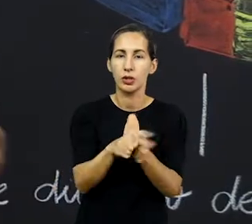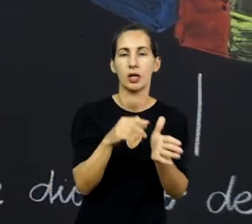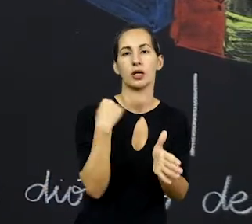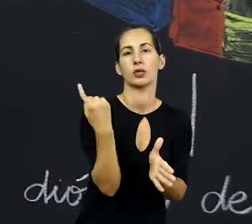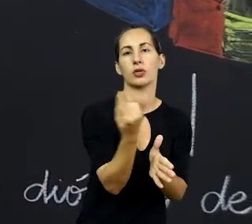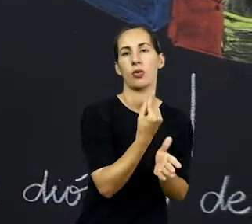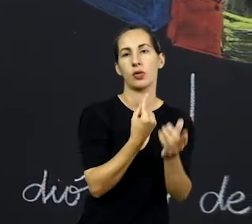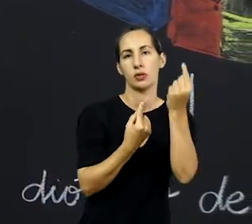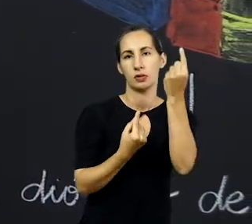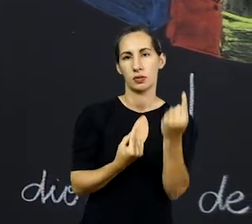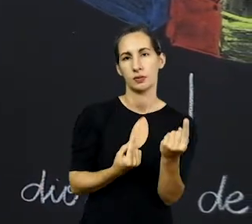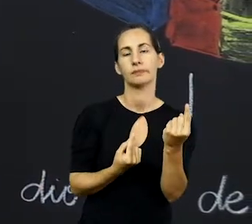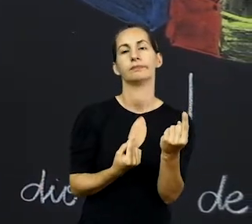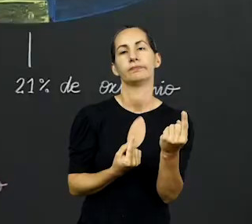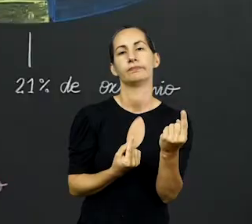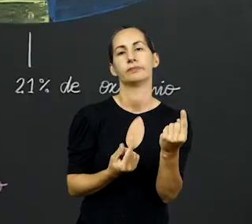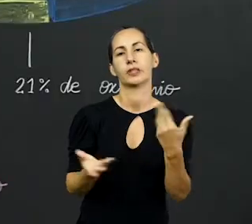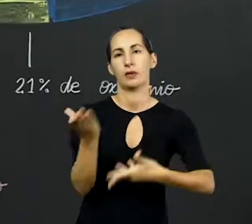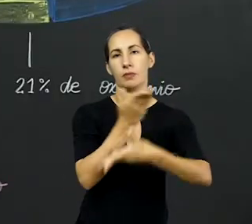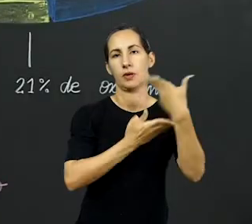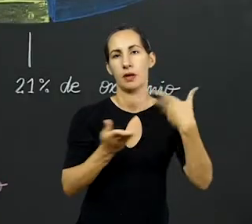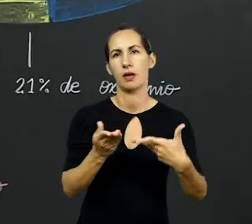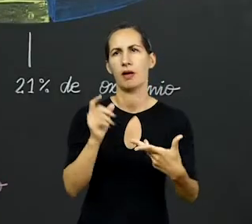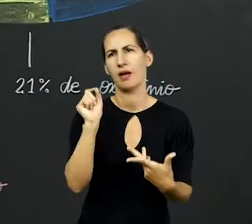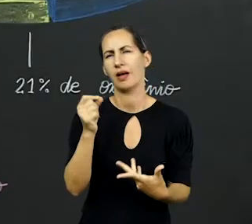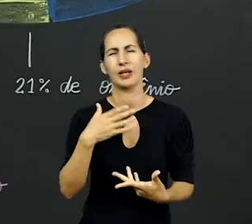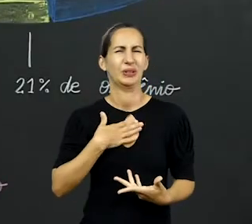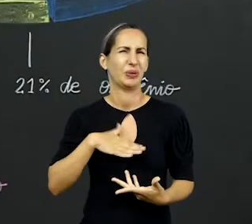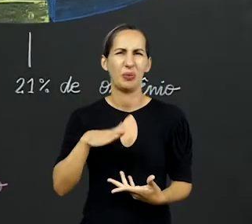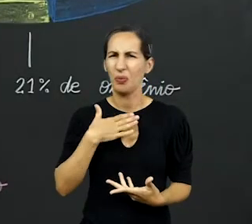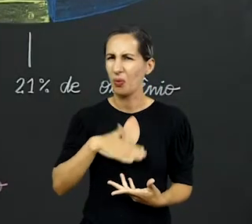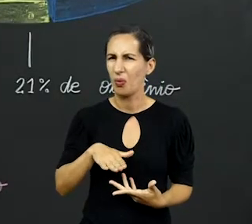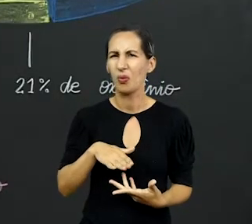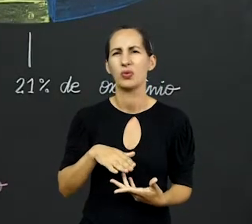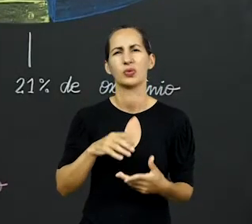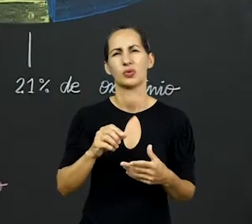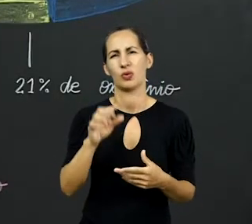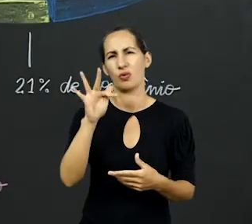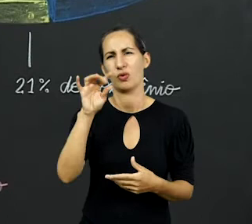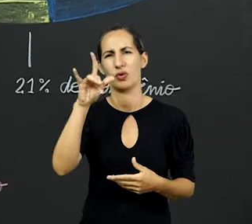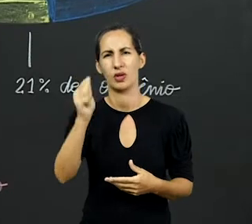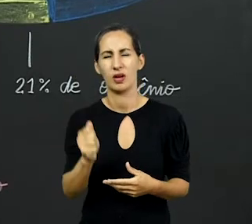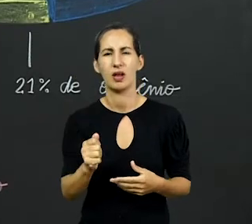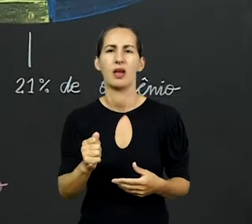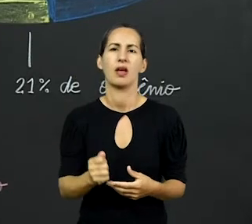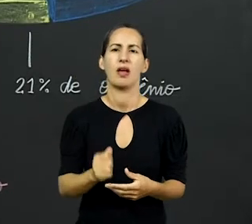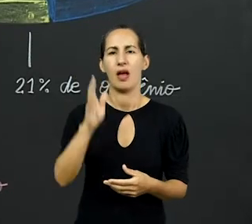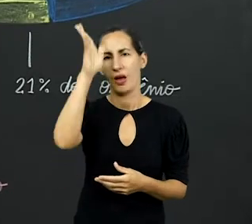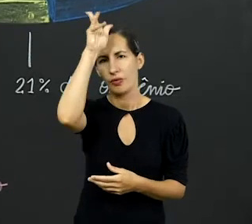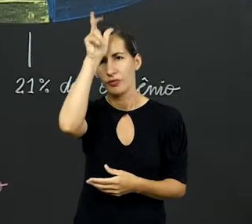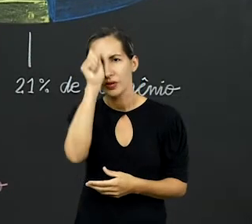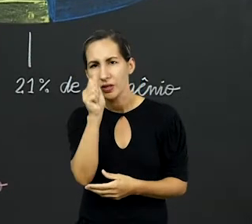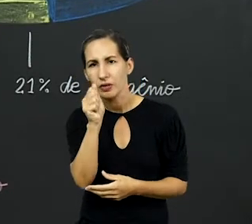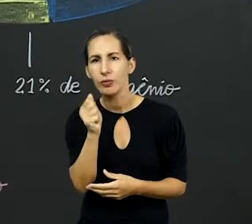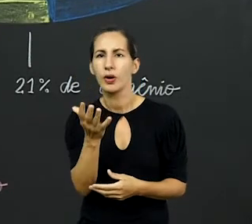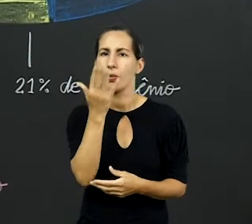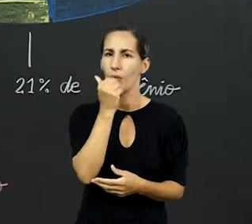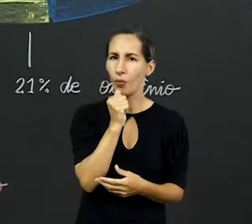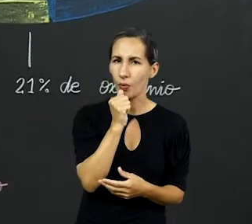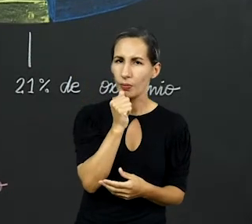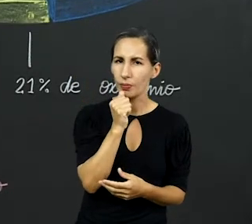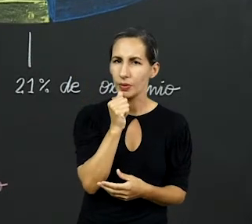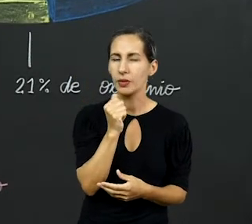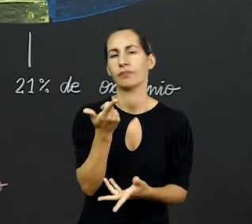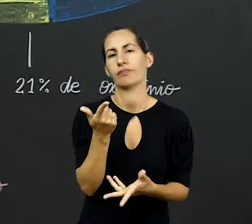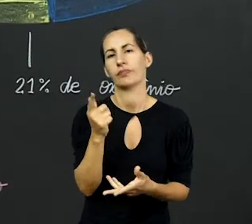gente, direta ou indiretamente. Então, ah, eu não gosto de comer muita folha, mas você come o frango que come a folha. Logo, isso está